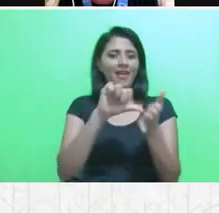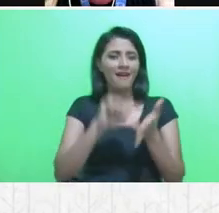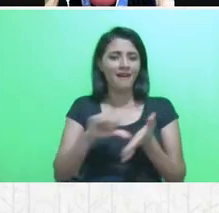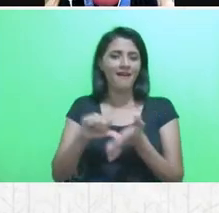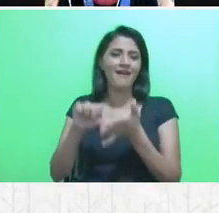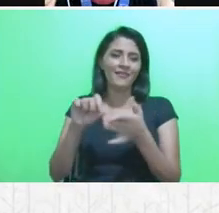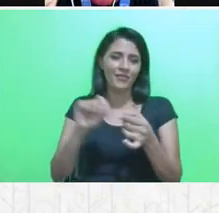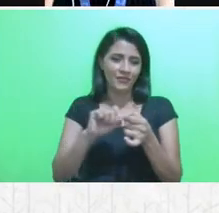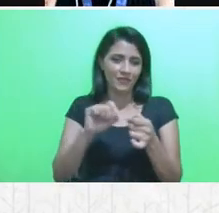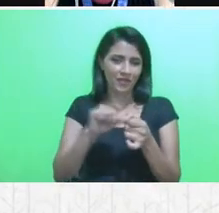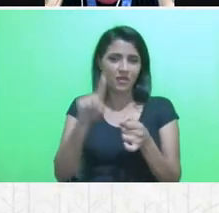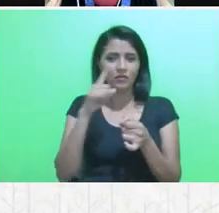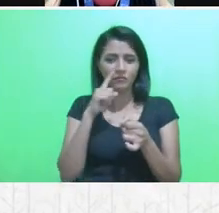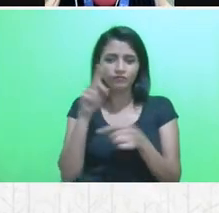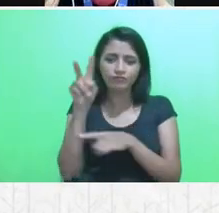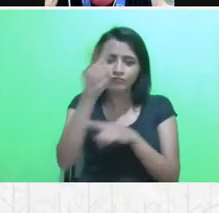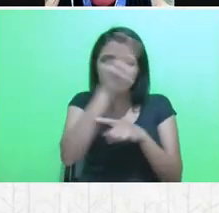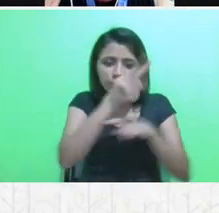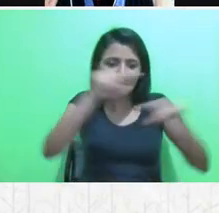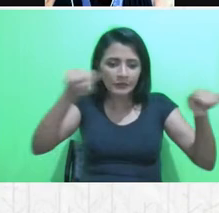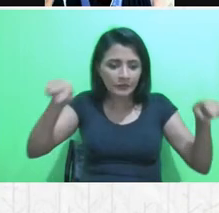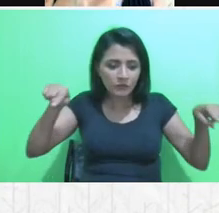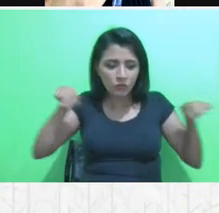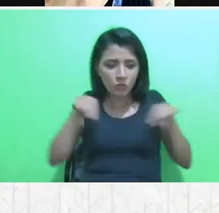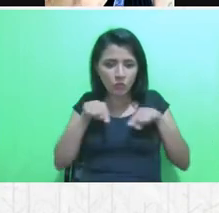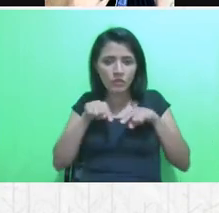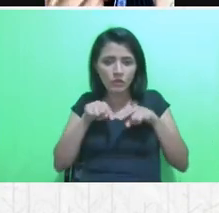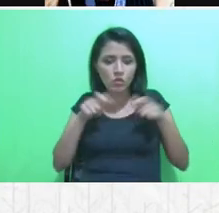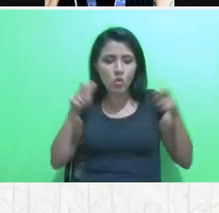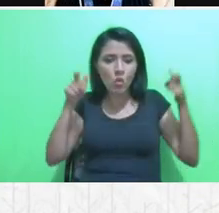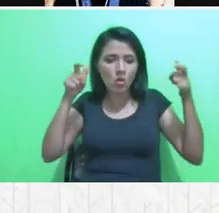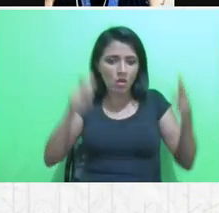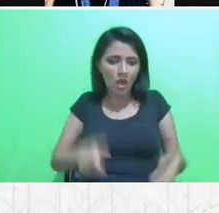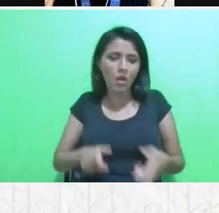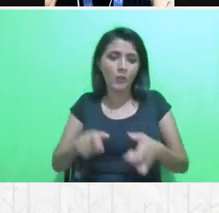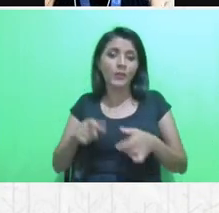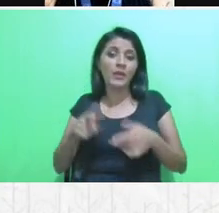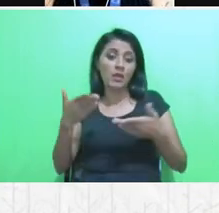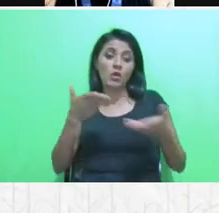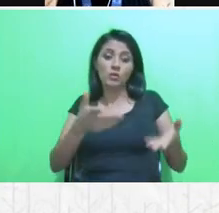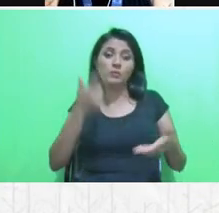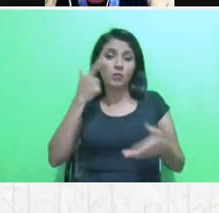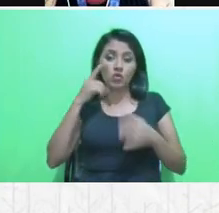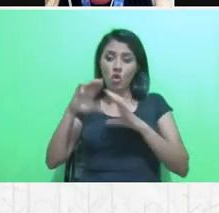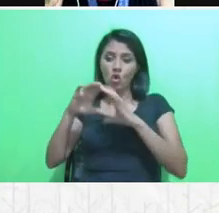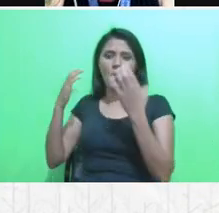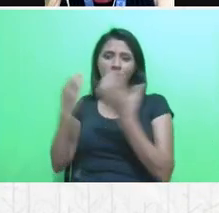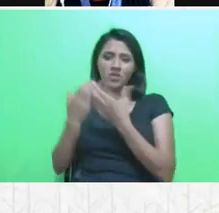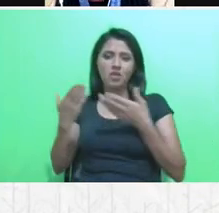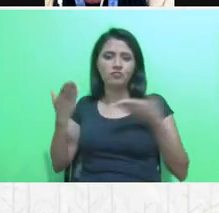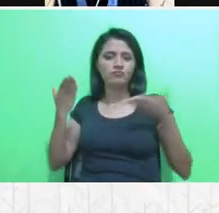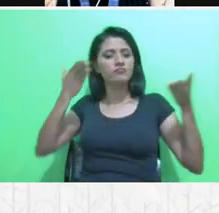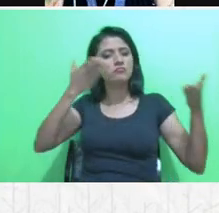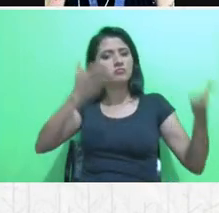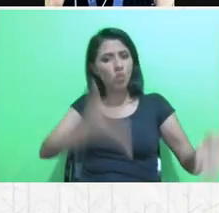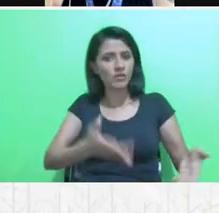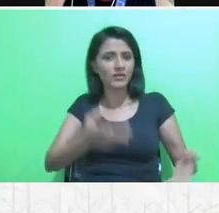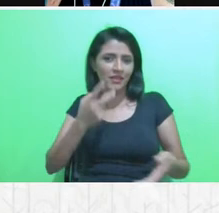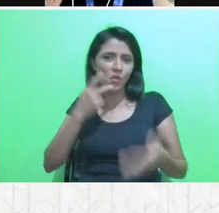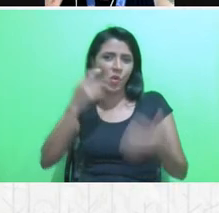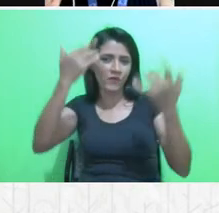territorial, é, onde a comunidade possa participar, né, como o professor falou, da inteligência cooperativa,